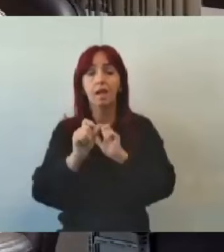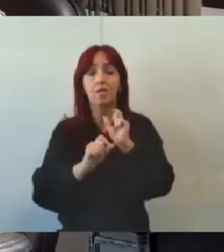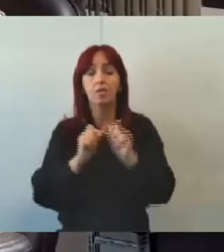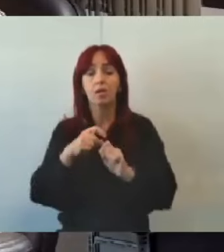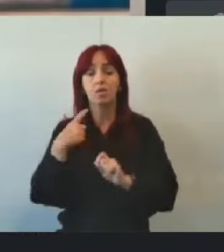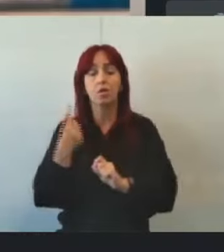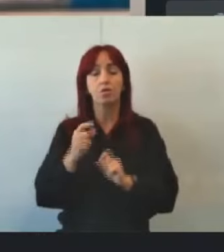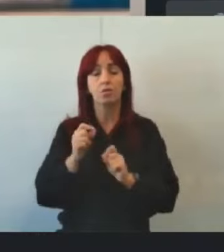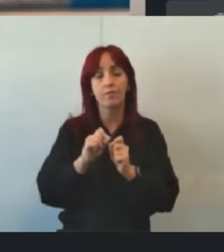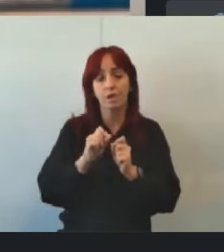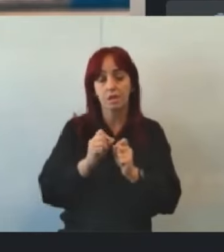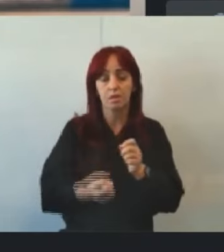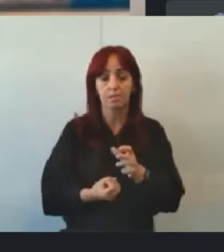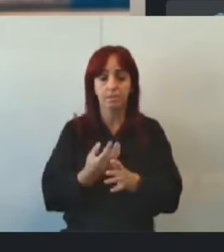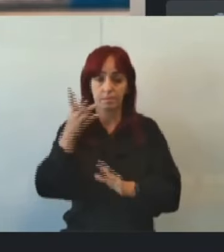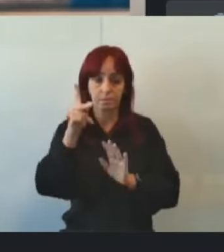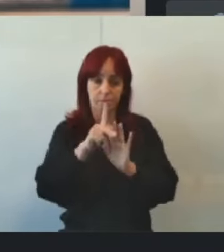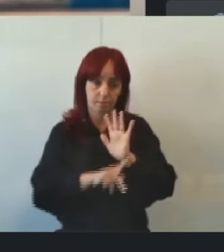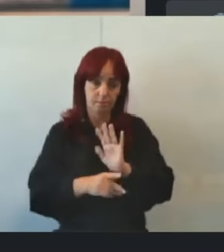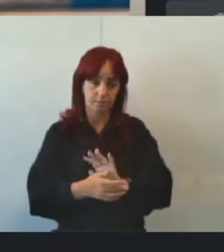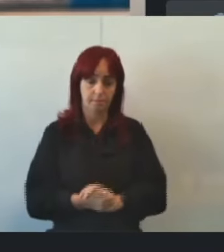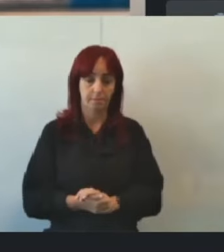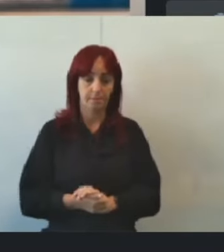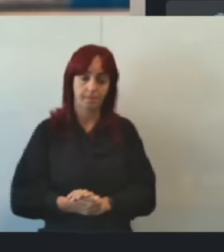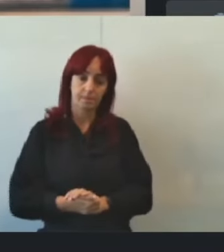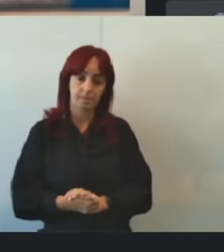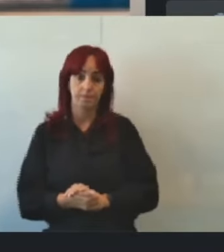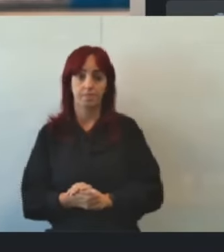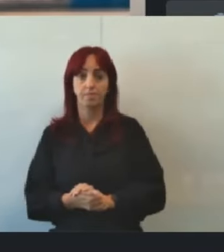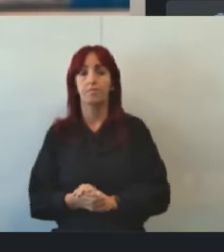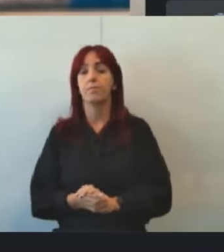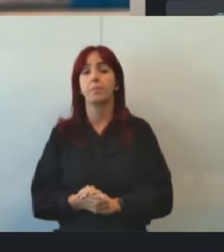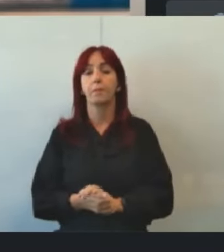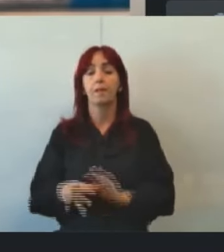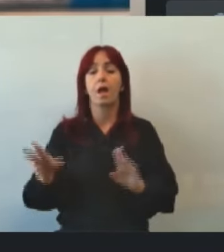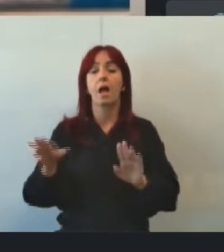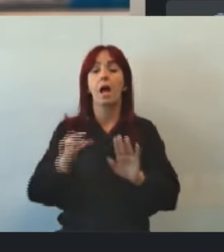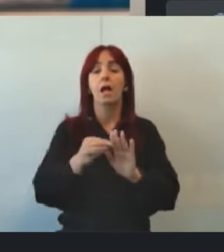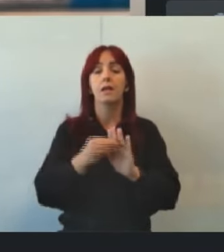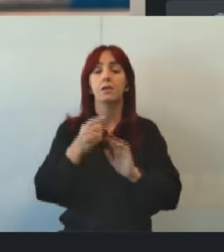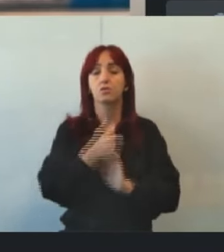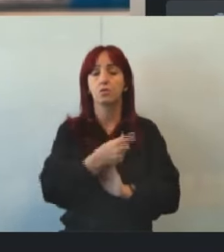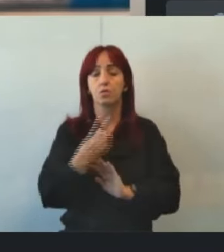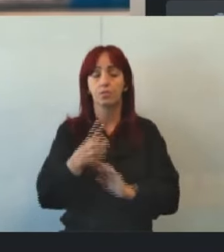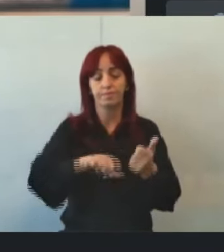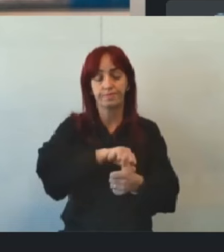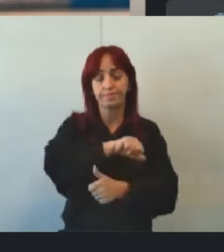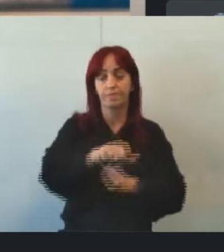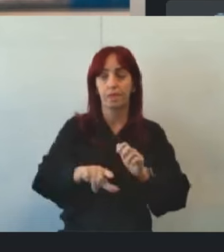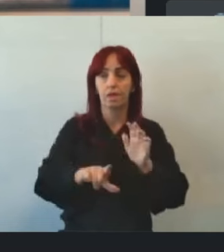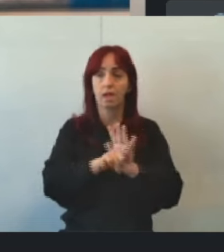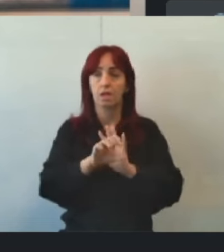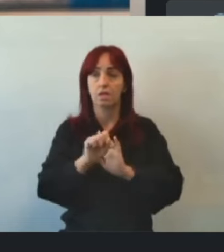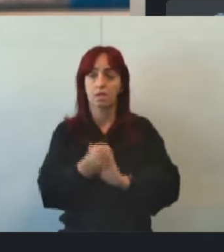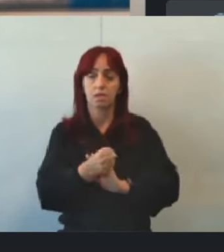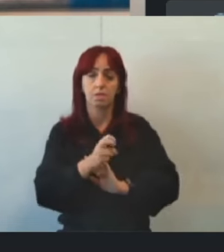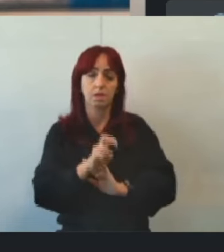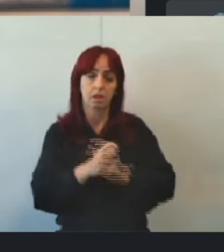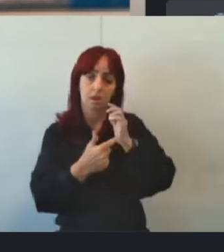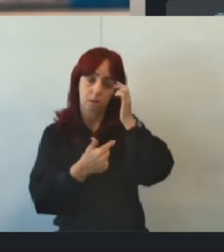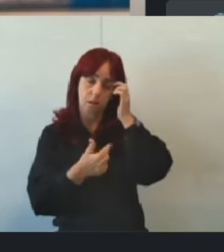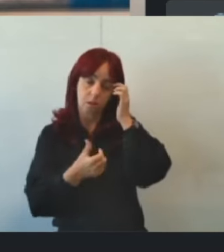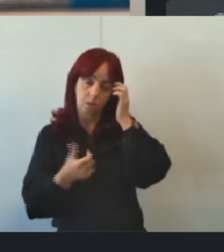do nosso projeto. Então, está lá no anexo 1, alterar as leis 8.502 à lei 6